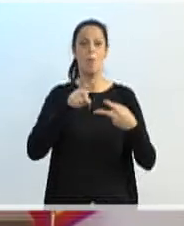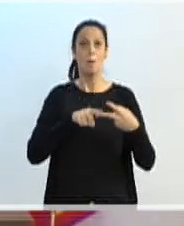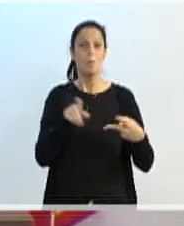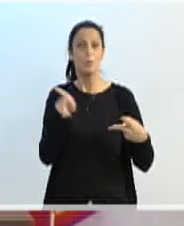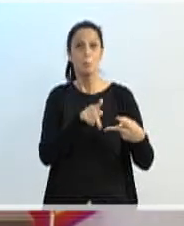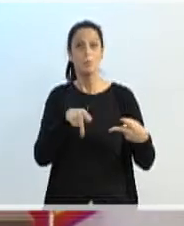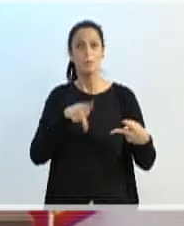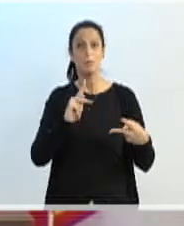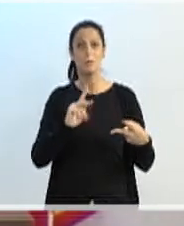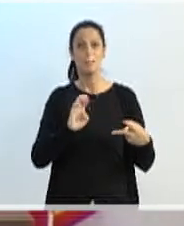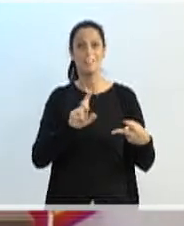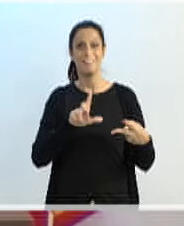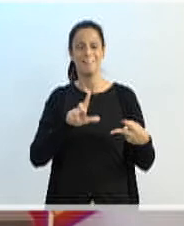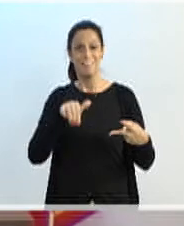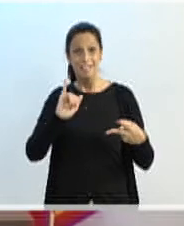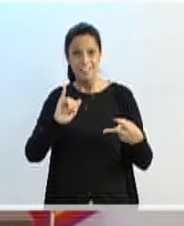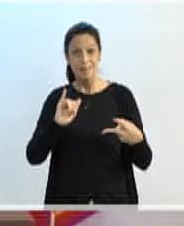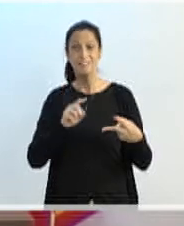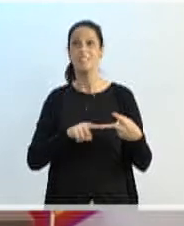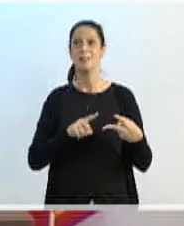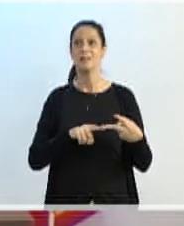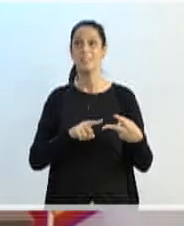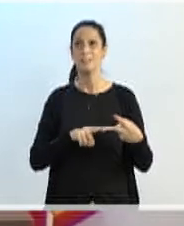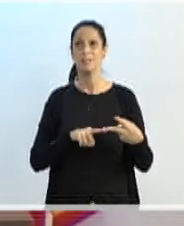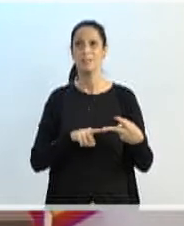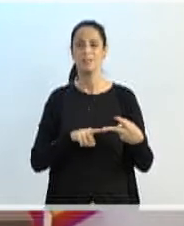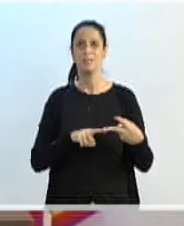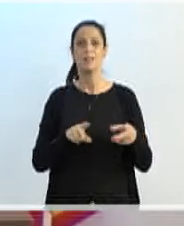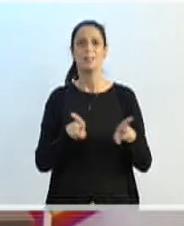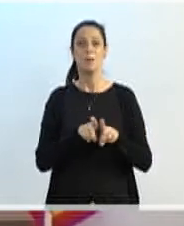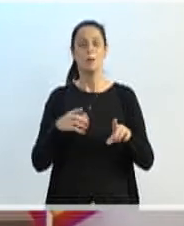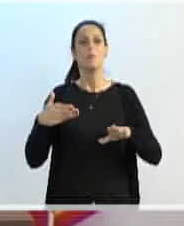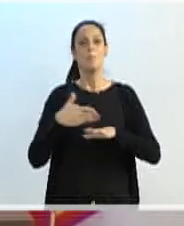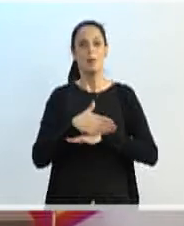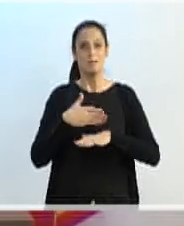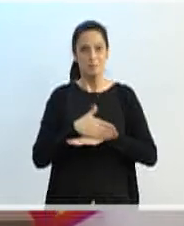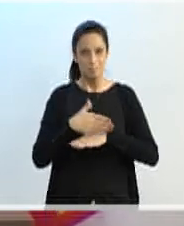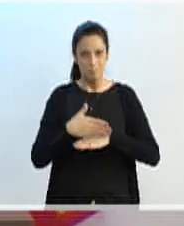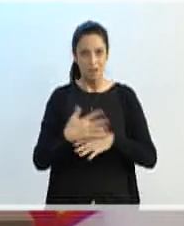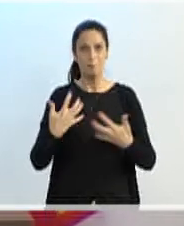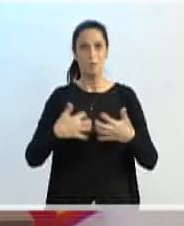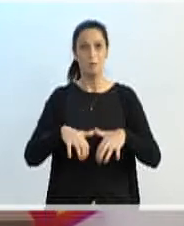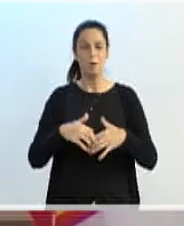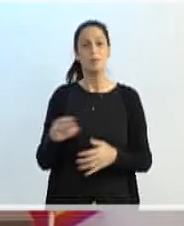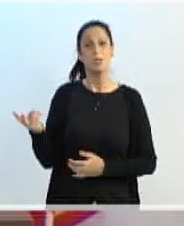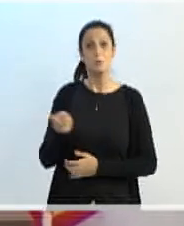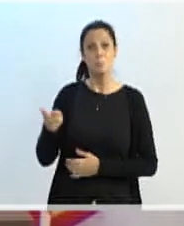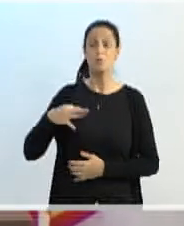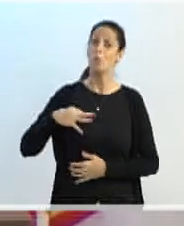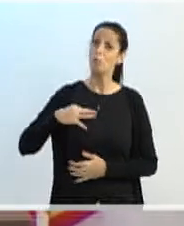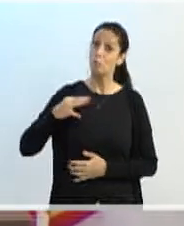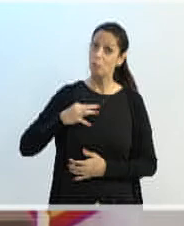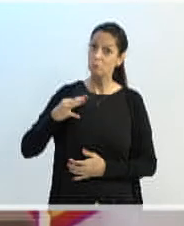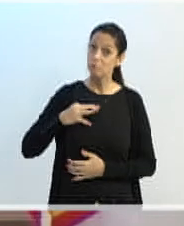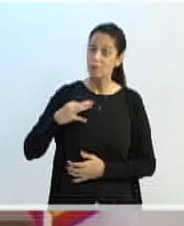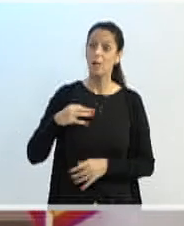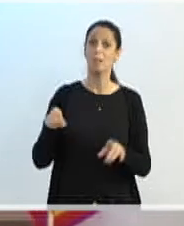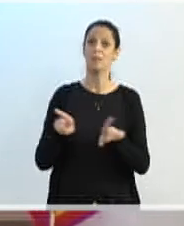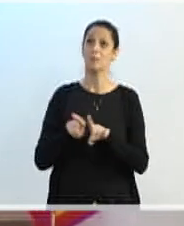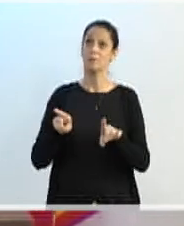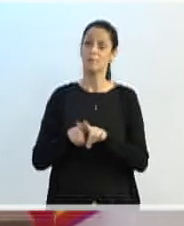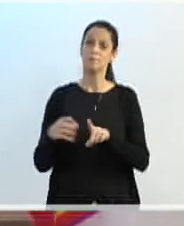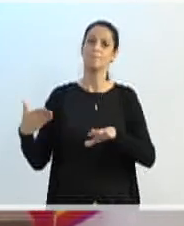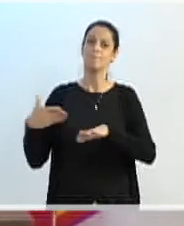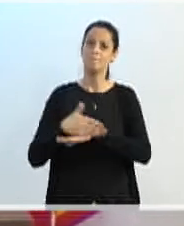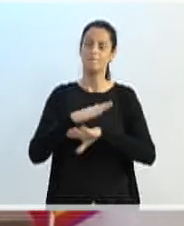Kerley, é do Lions Club. Então, são voluntárias que também faziam parte da